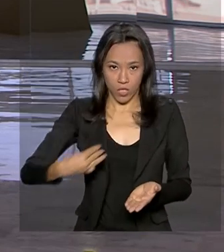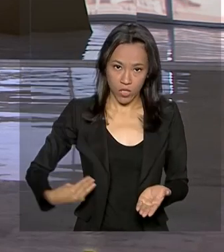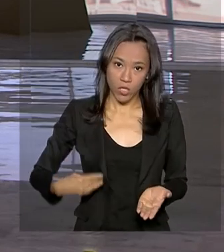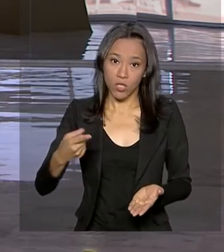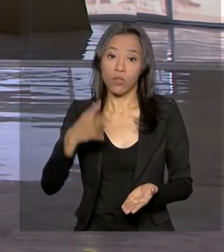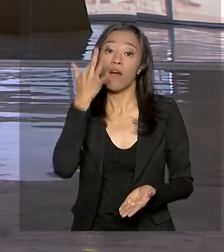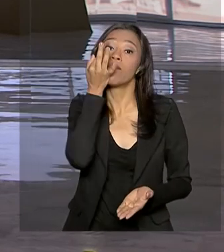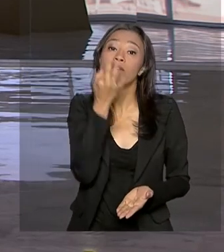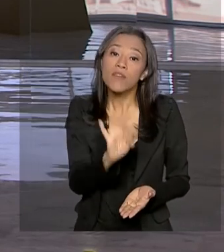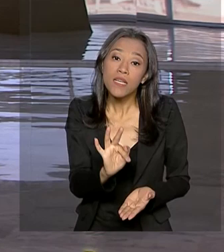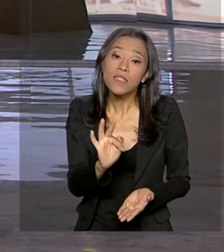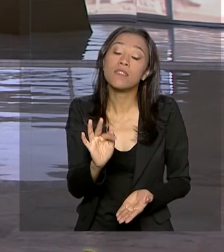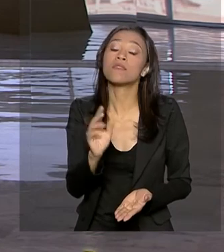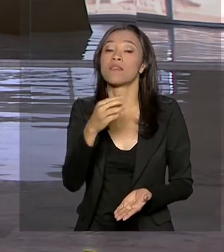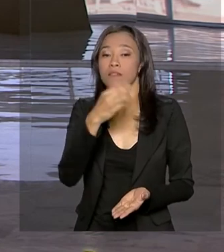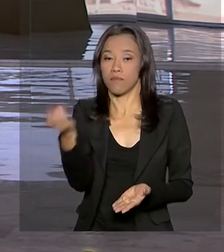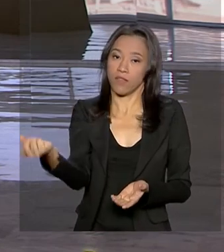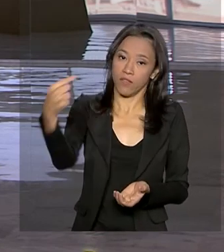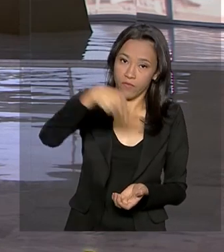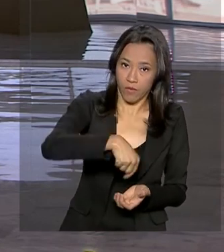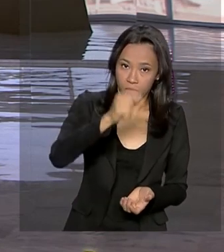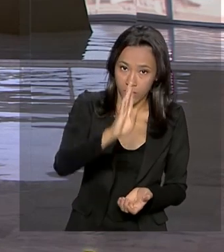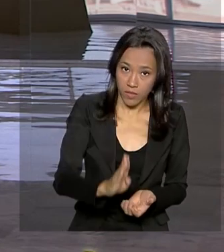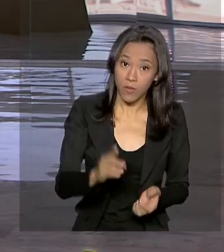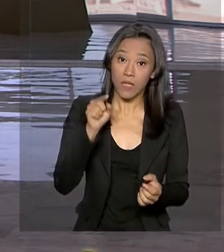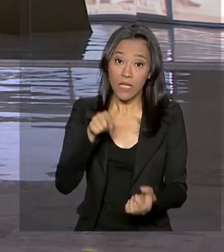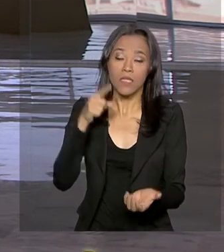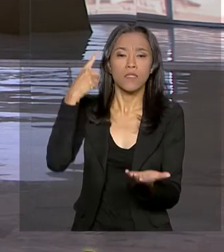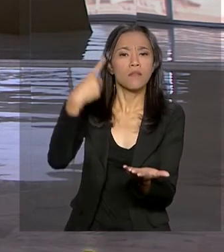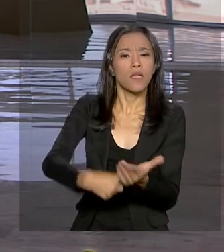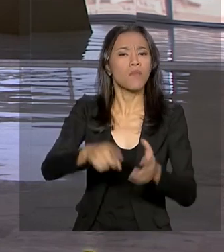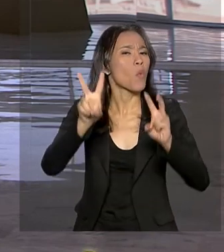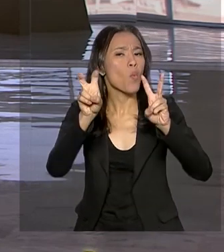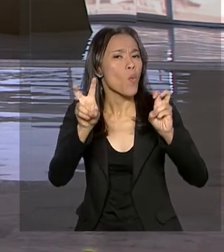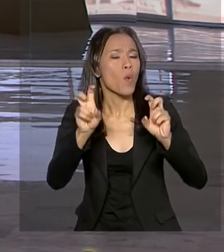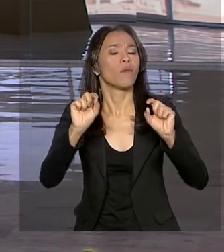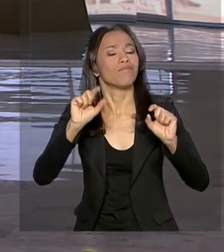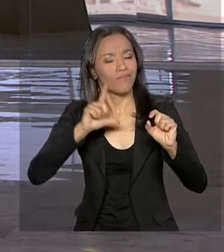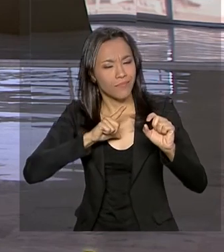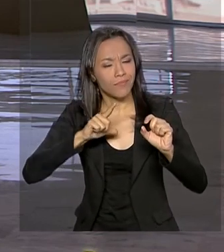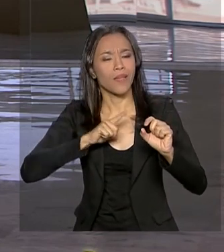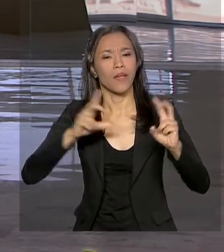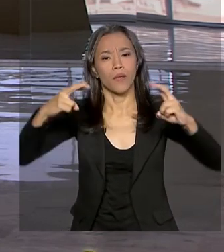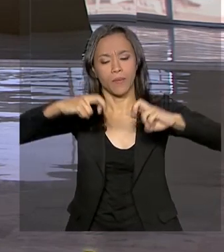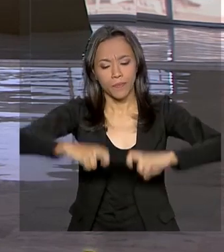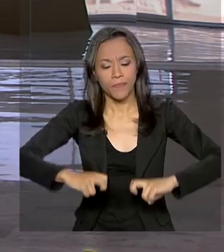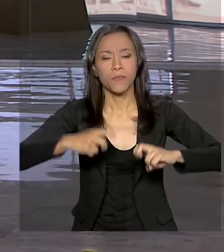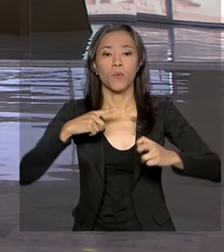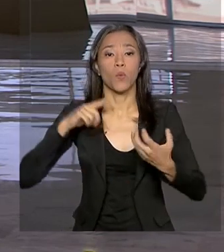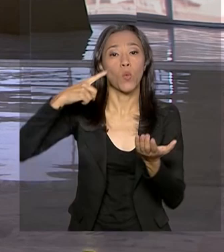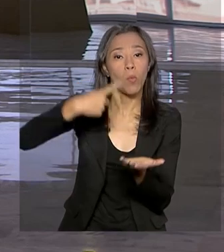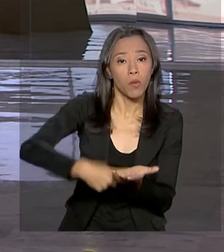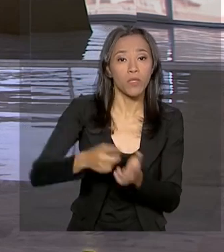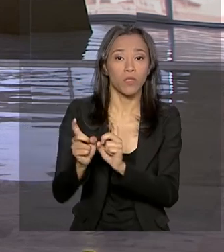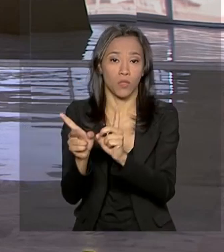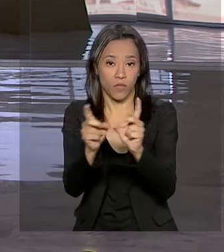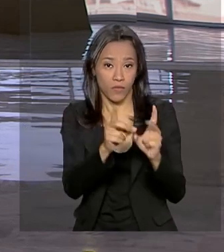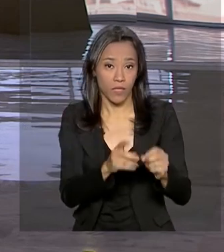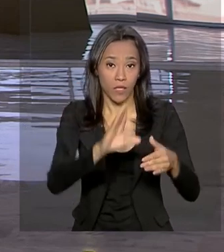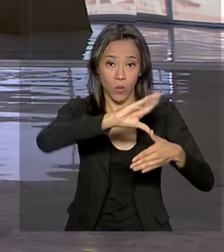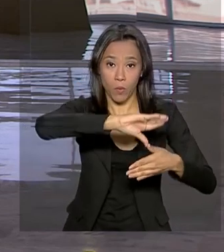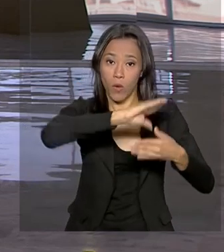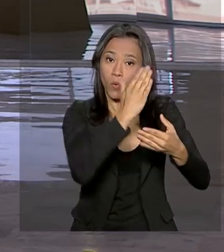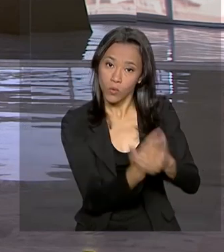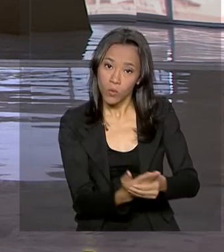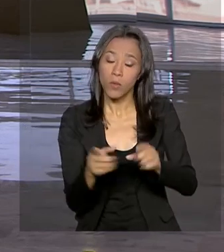da França, Jean Ives Ledrian. Na pauta desse encontro, com certeza, temas como o acordo comercial entre o Mercosul